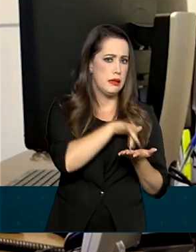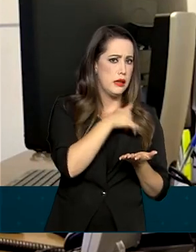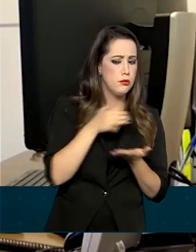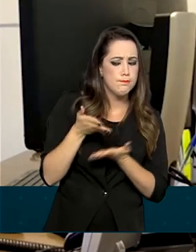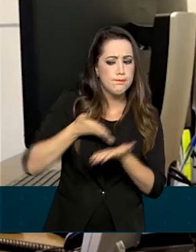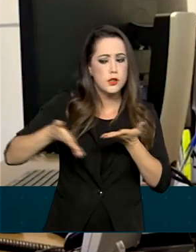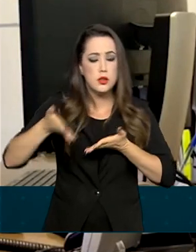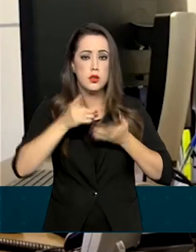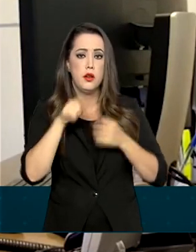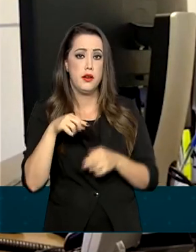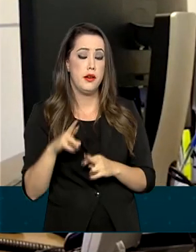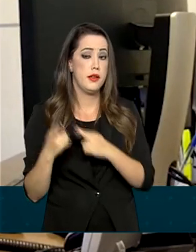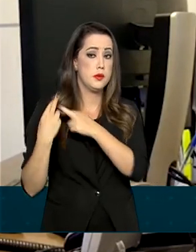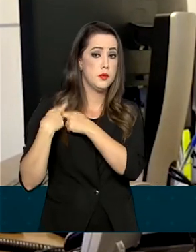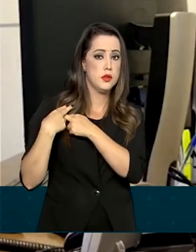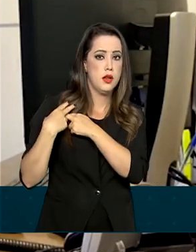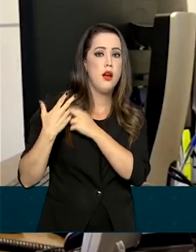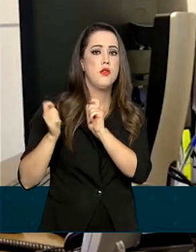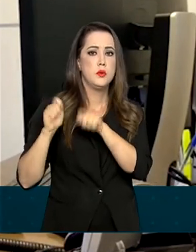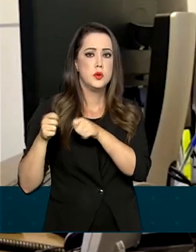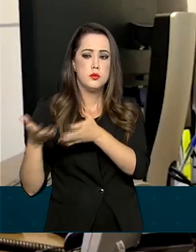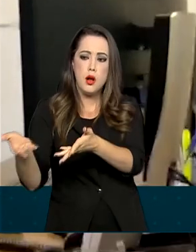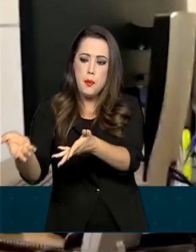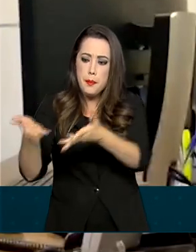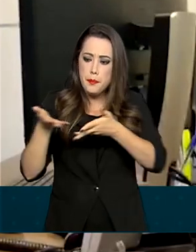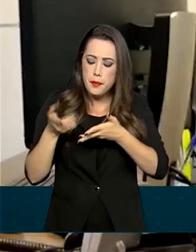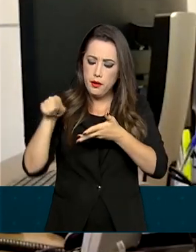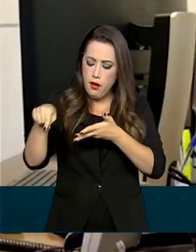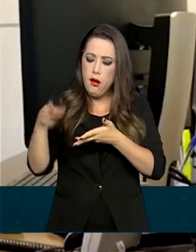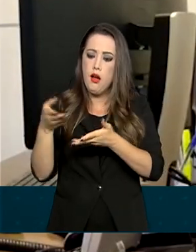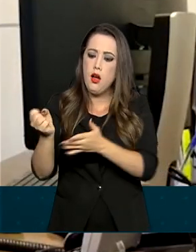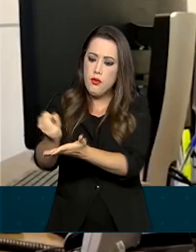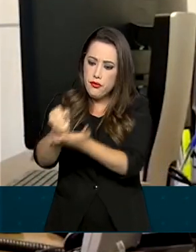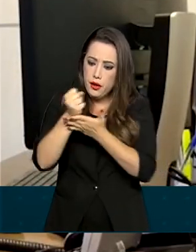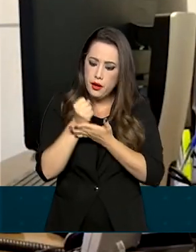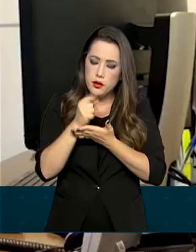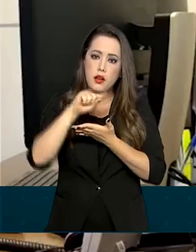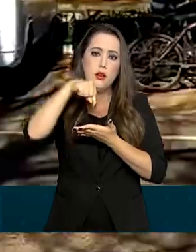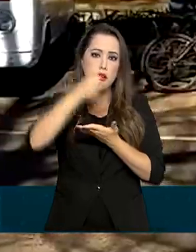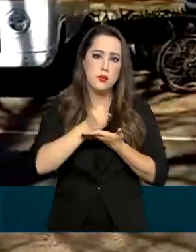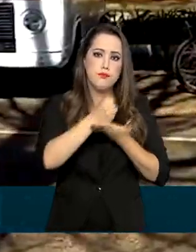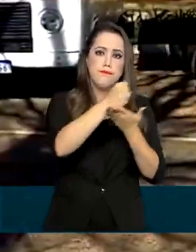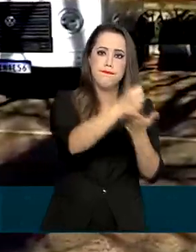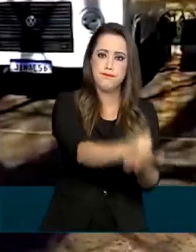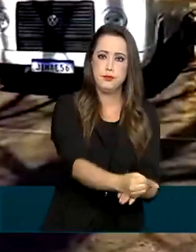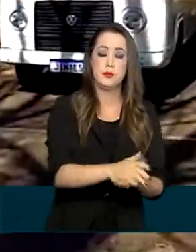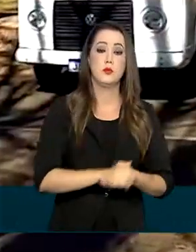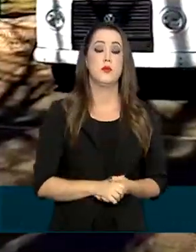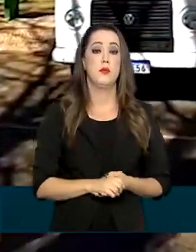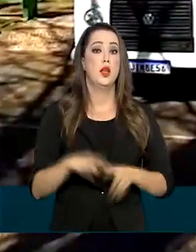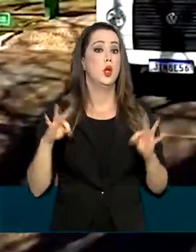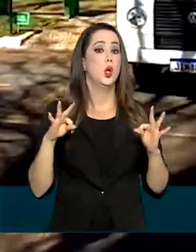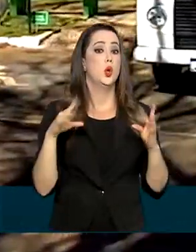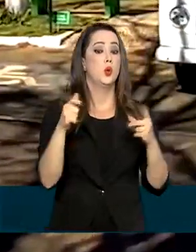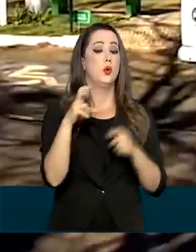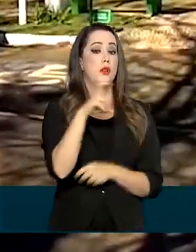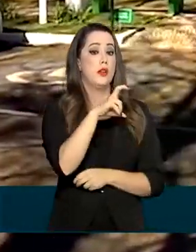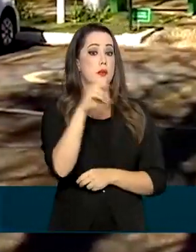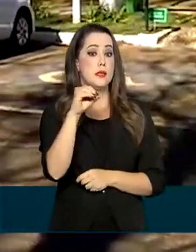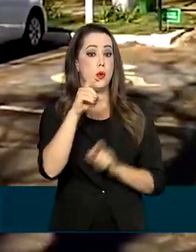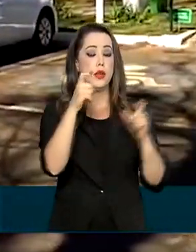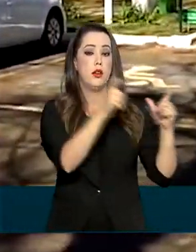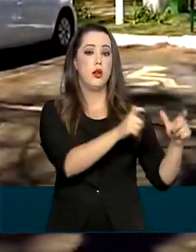é a responsável por fazer essa ponte entre o mercado produtivo e o Ministério. No total, 50